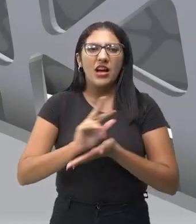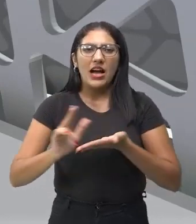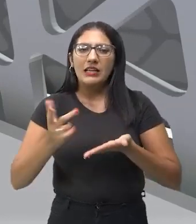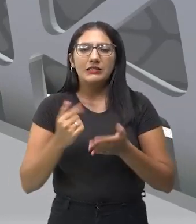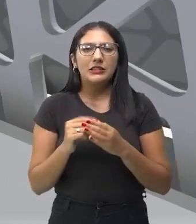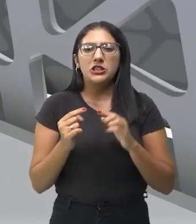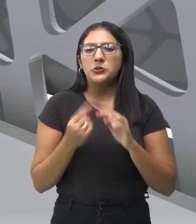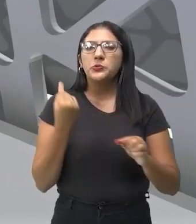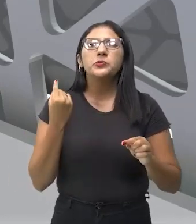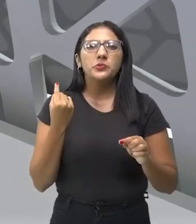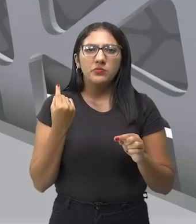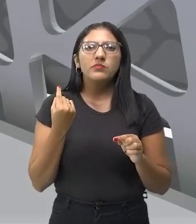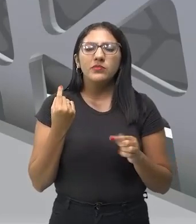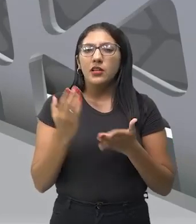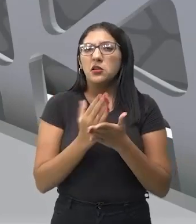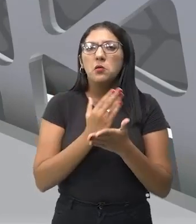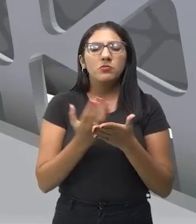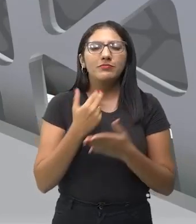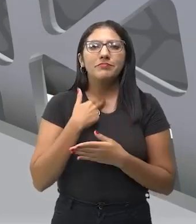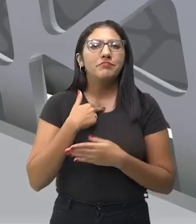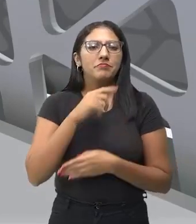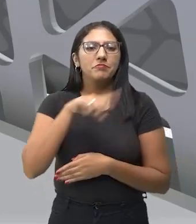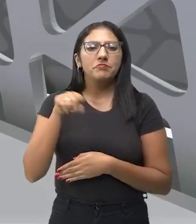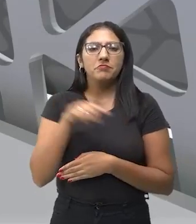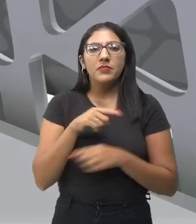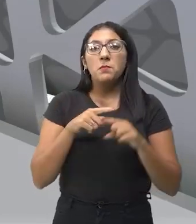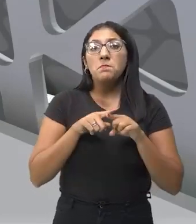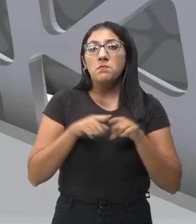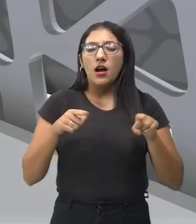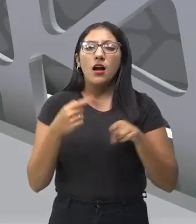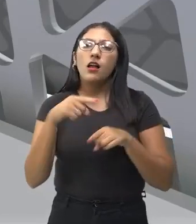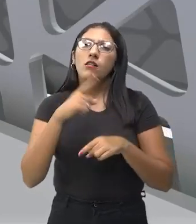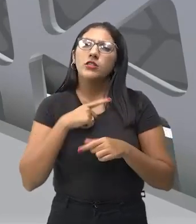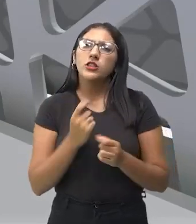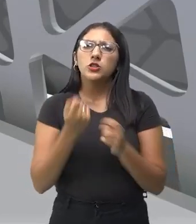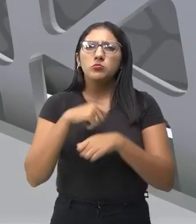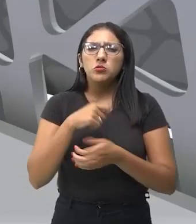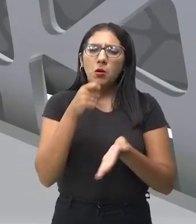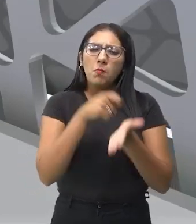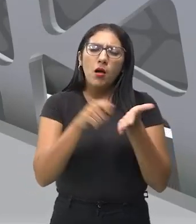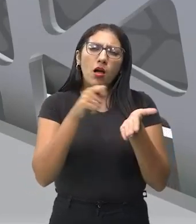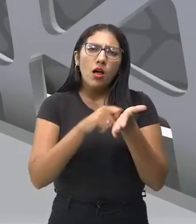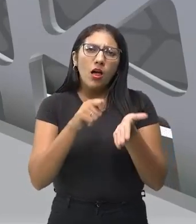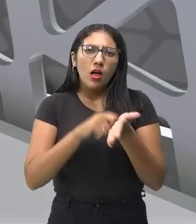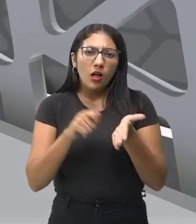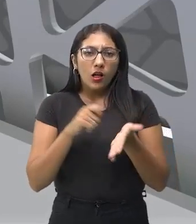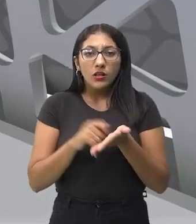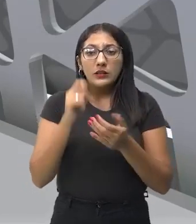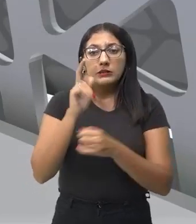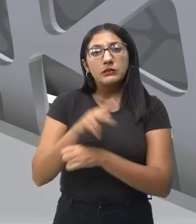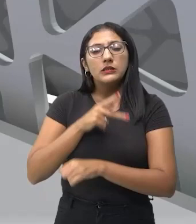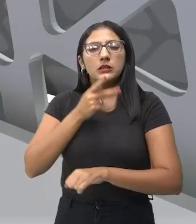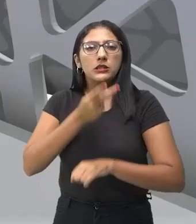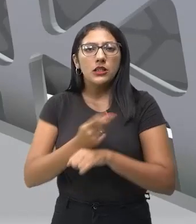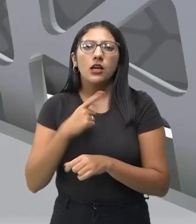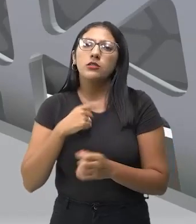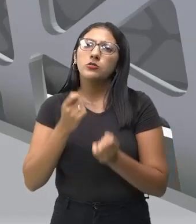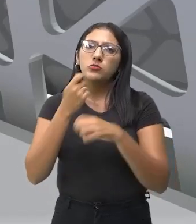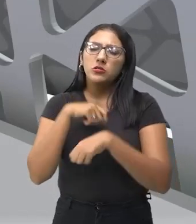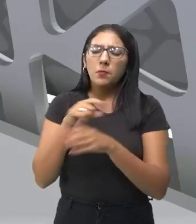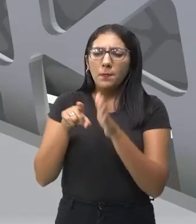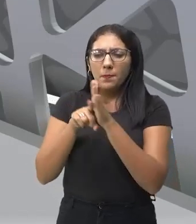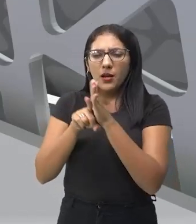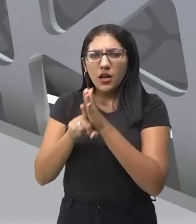e que muitos não são liberados. Mas vocês podem estar anotando aí no caderno de vocês, para depois pesquisarem,